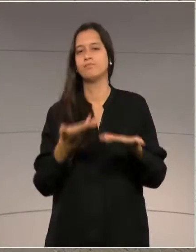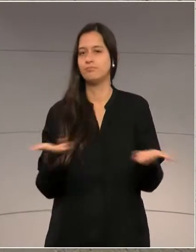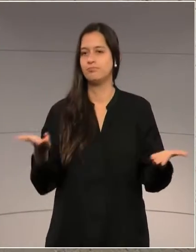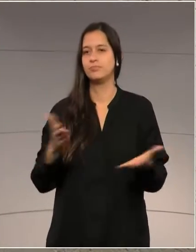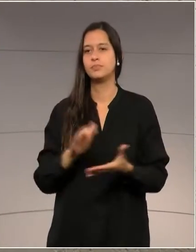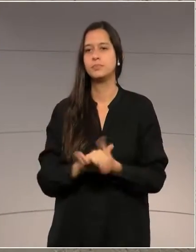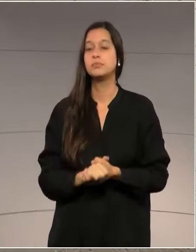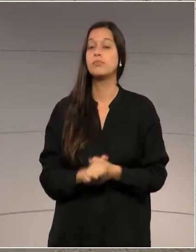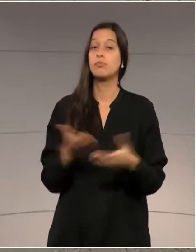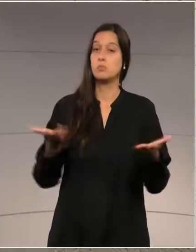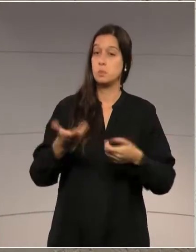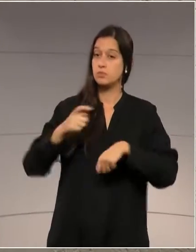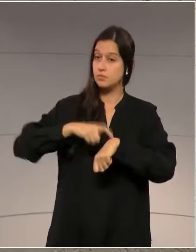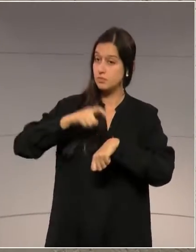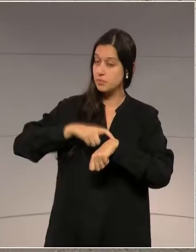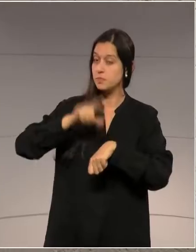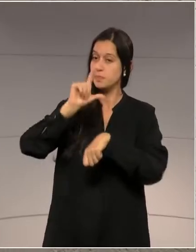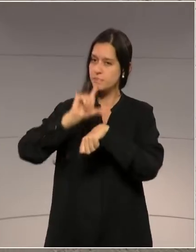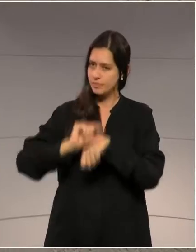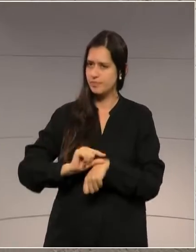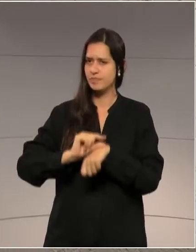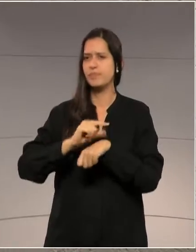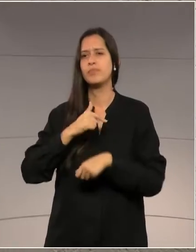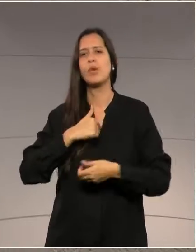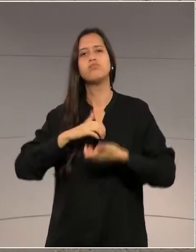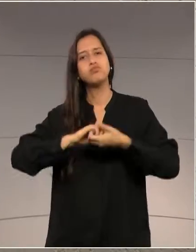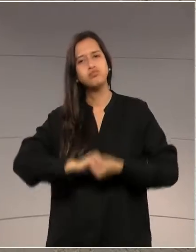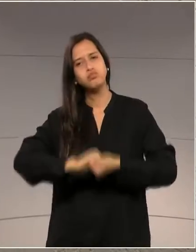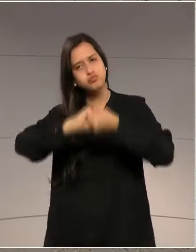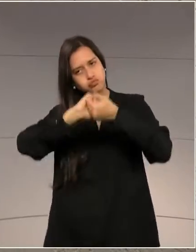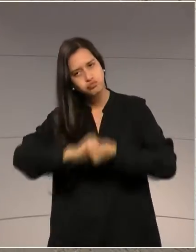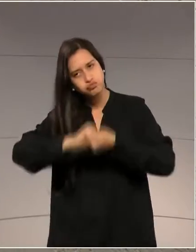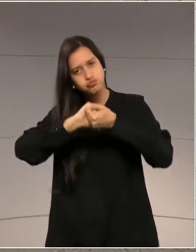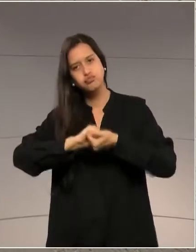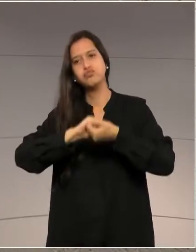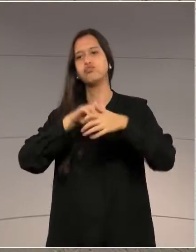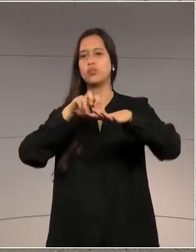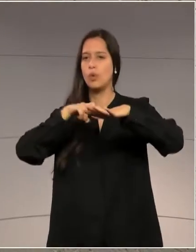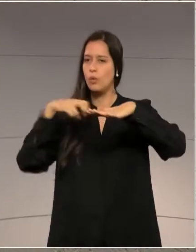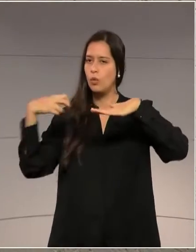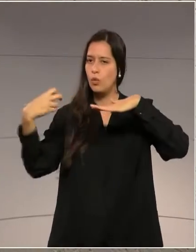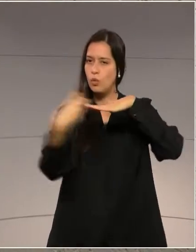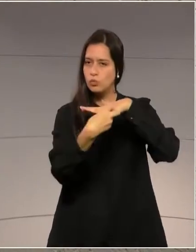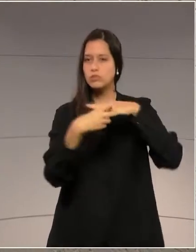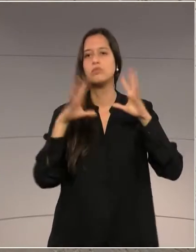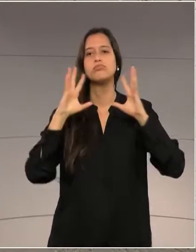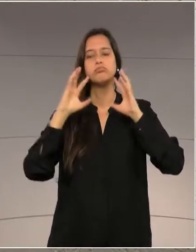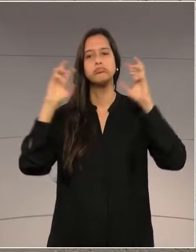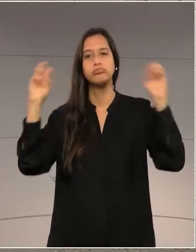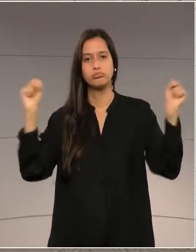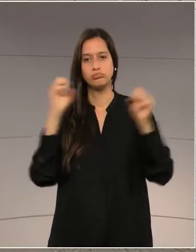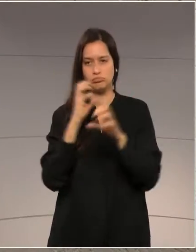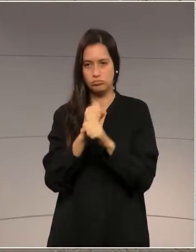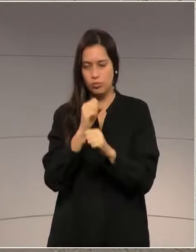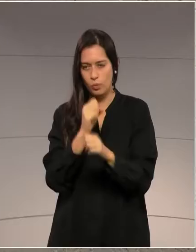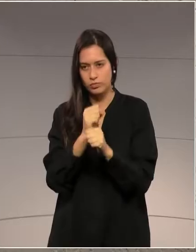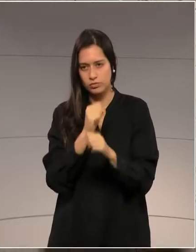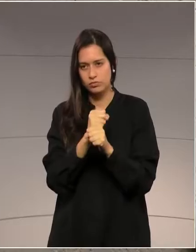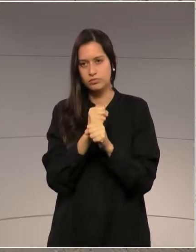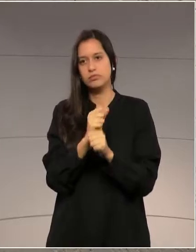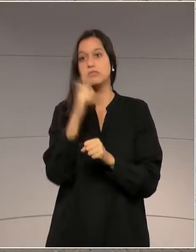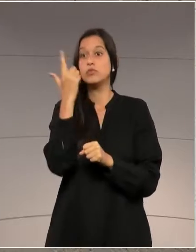expediente, cumprimentando o conselheiro do Tribunal de Contas do Paraná, Ivan Bonilha, que foi reeleito